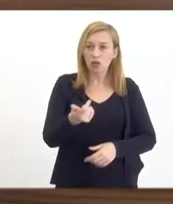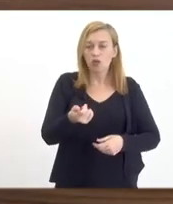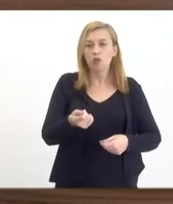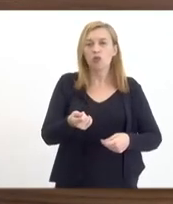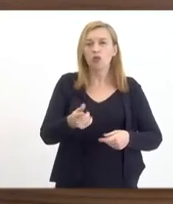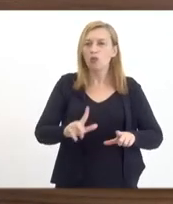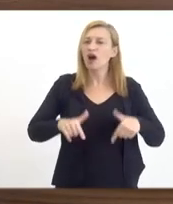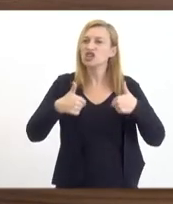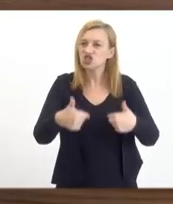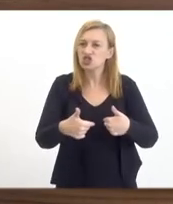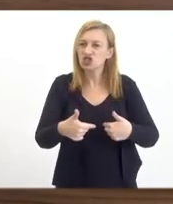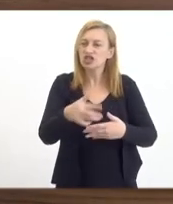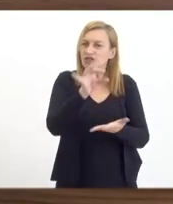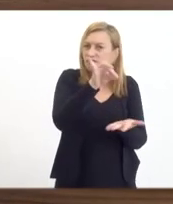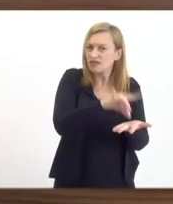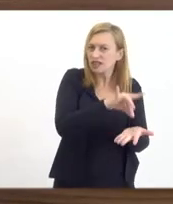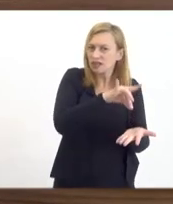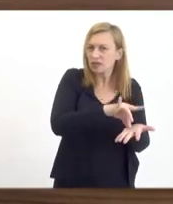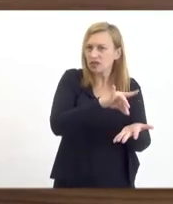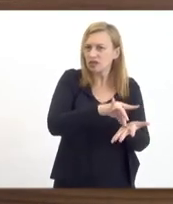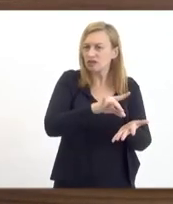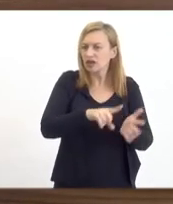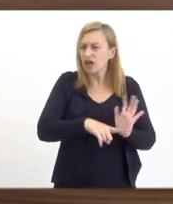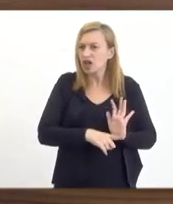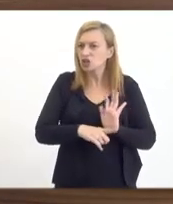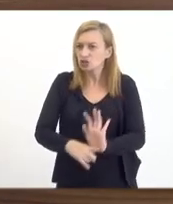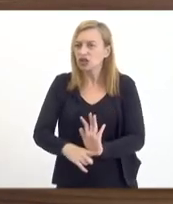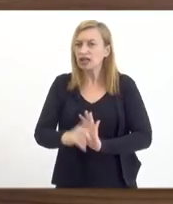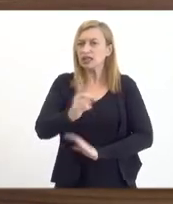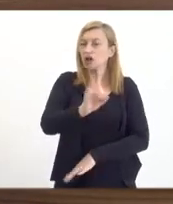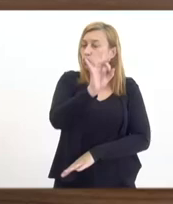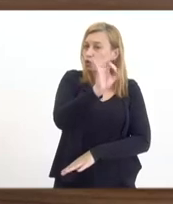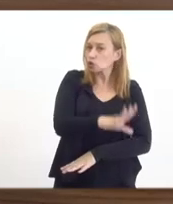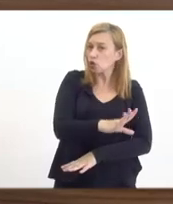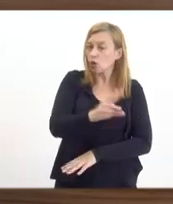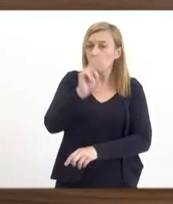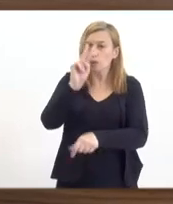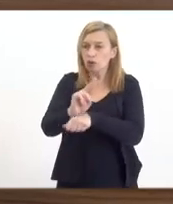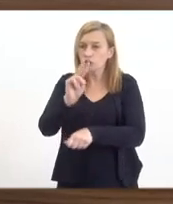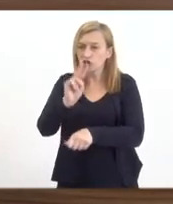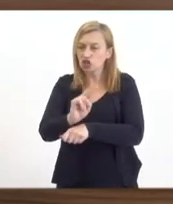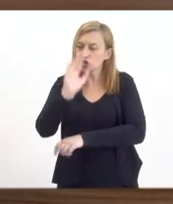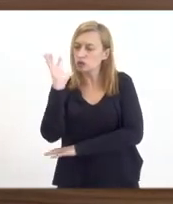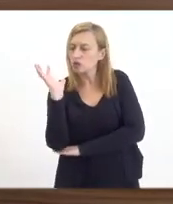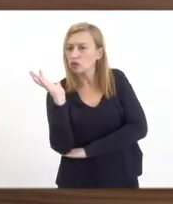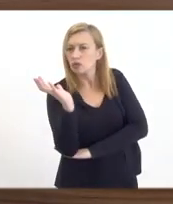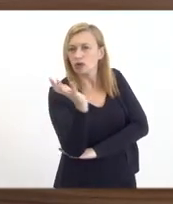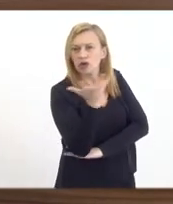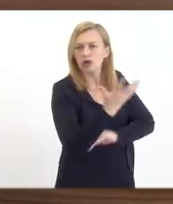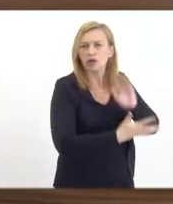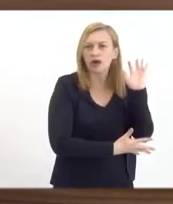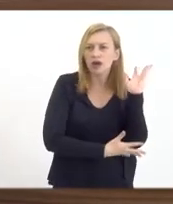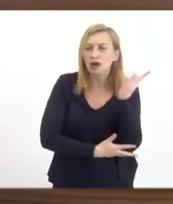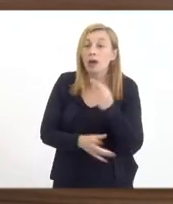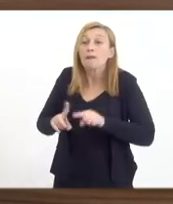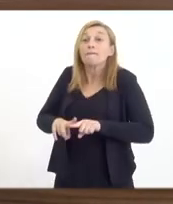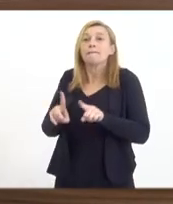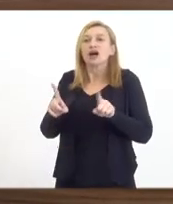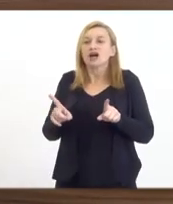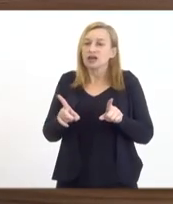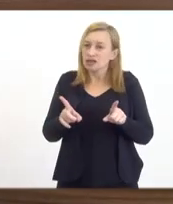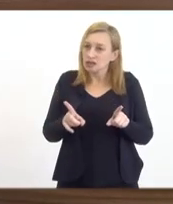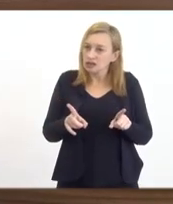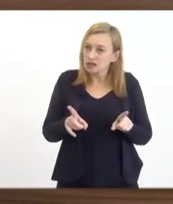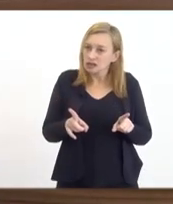realmente que venha buscar não só proteger o meio ambiente, mas garantir a